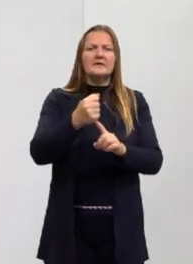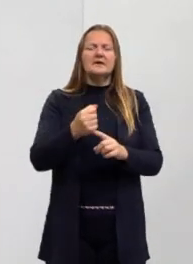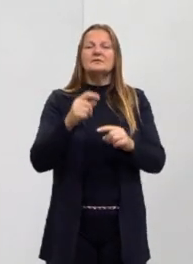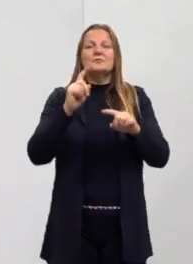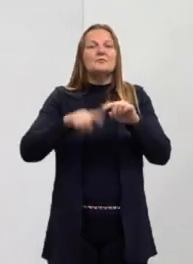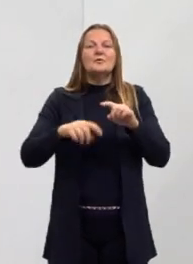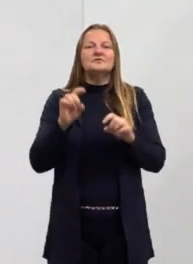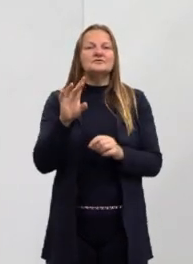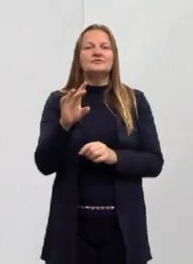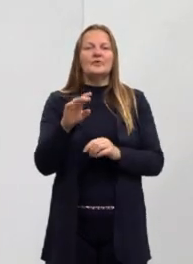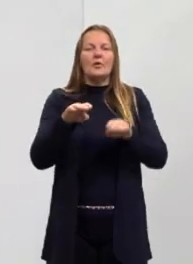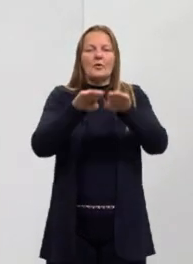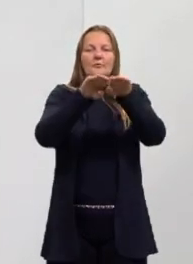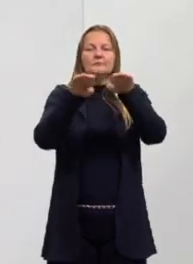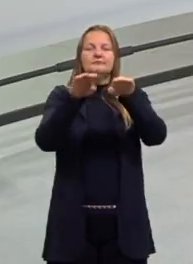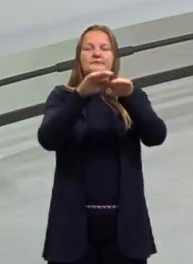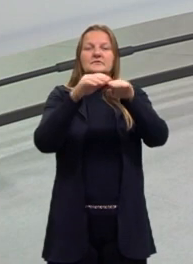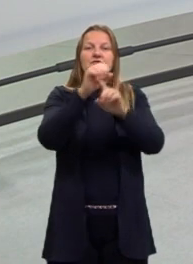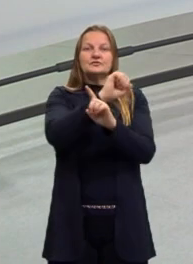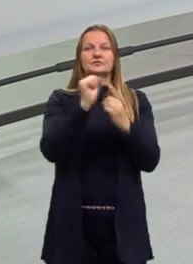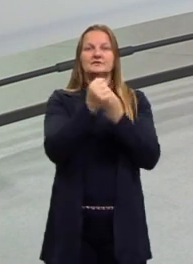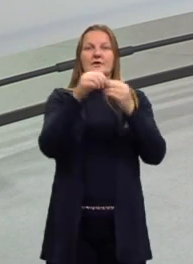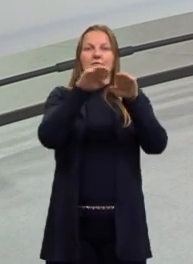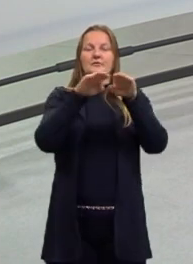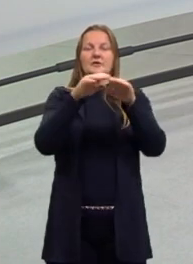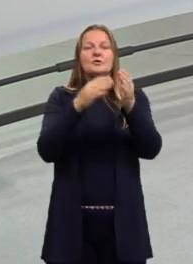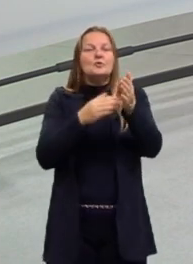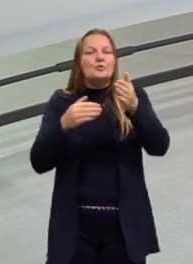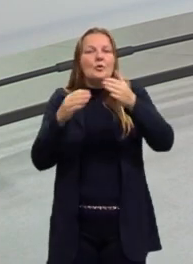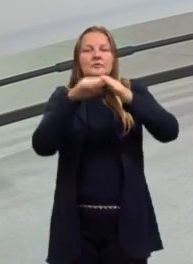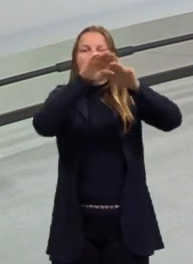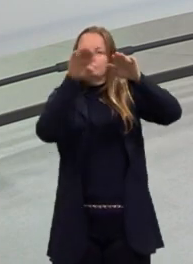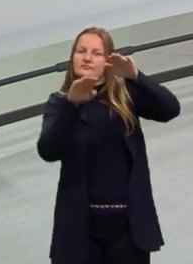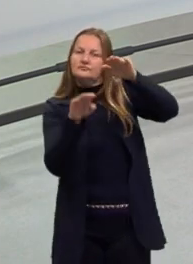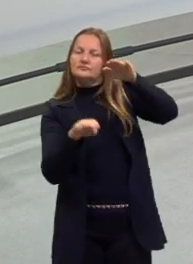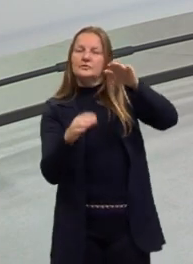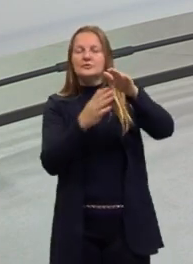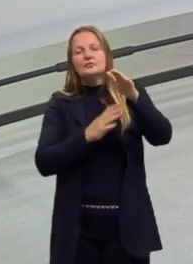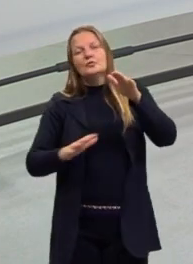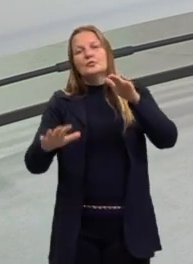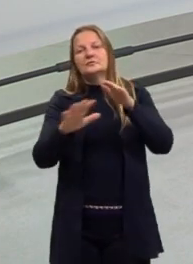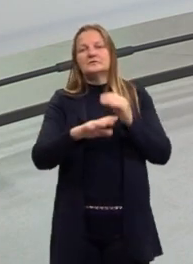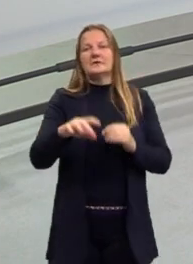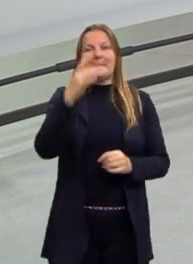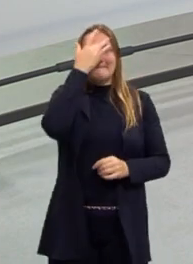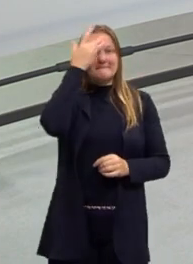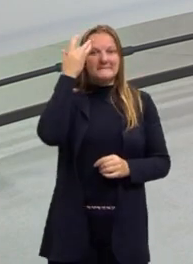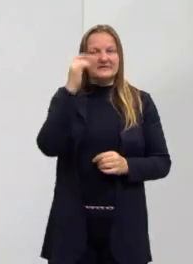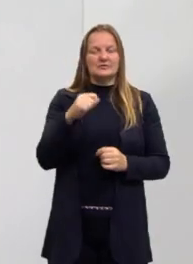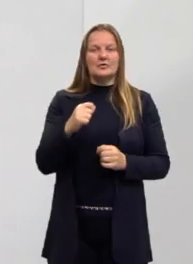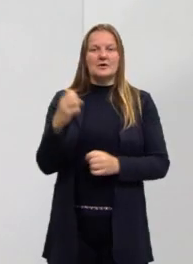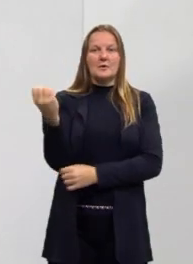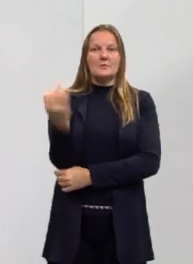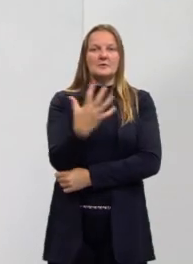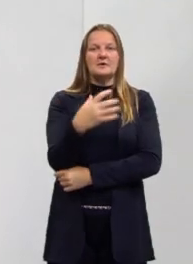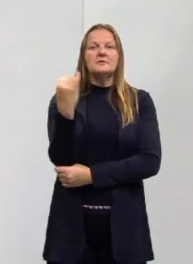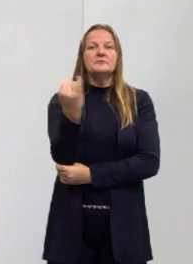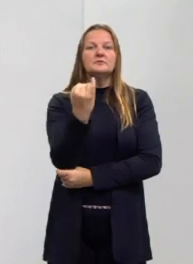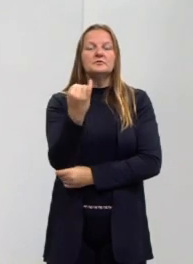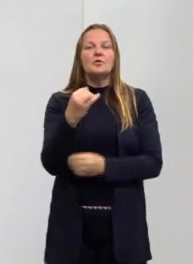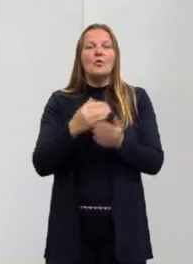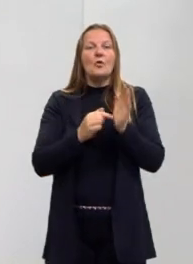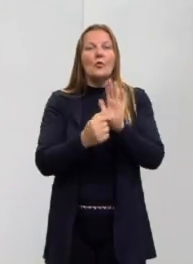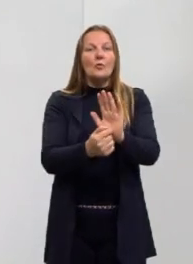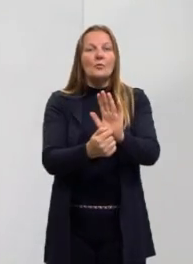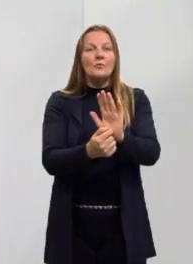deve ser apenas para uma camada social. A arte deve ser para todas as camadas sociais, para todas as pessoas. Então, o modernismo é importante porque ele começa a